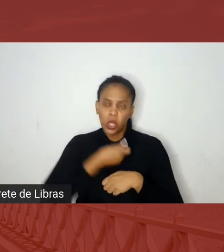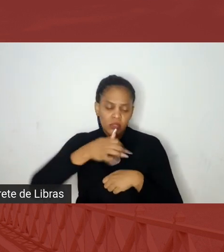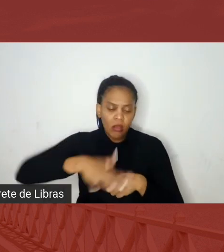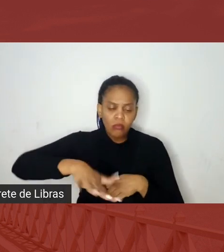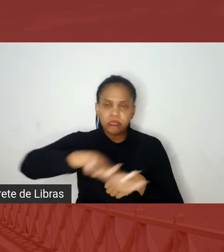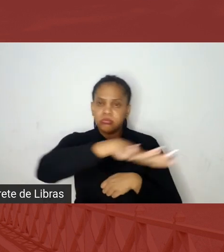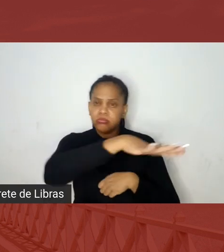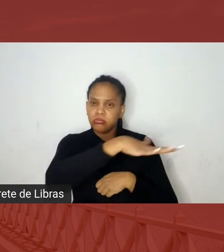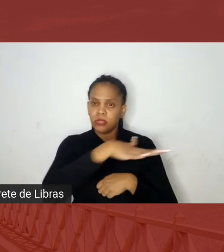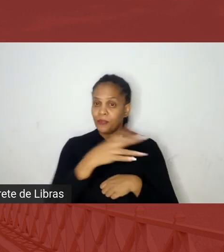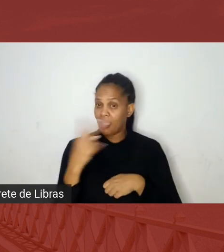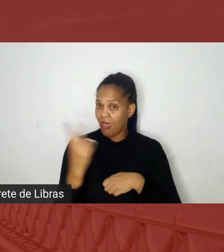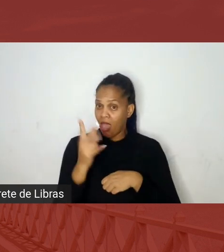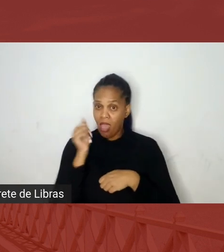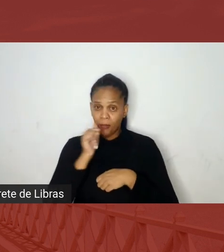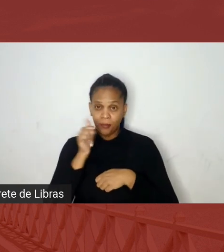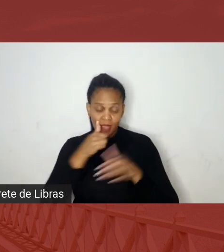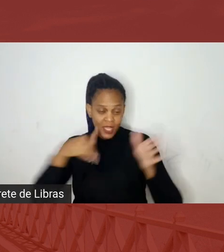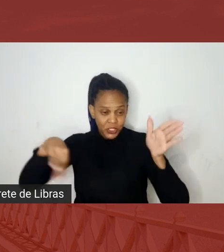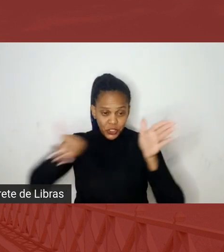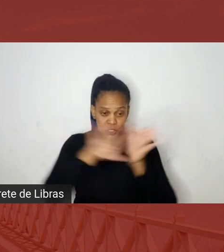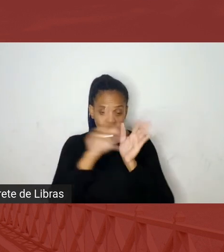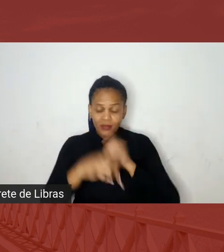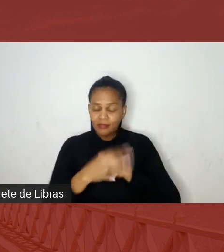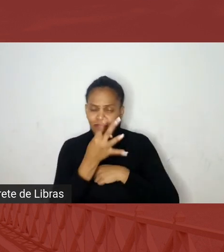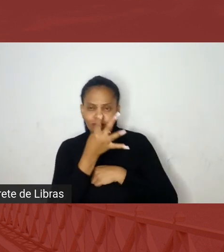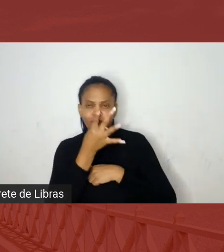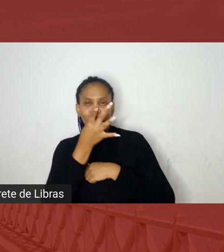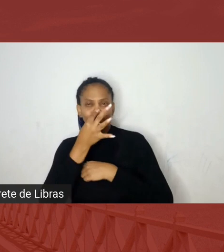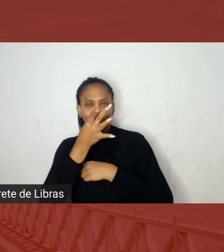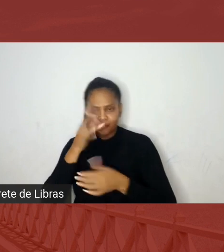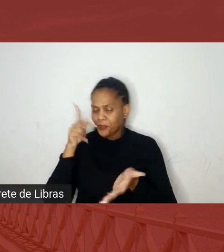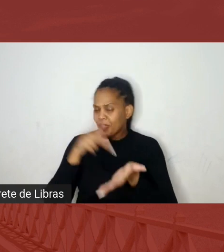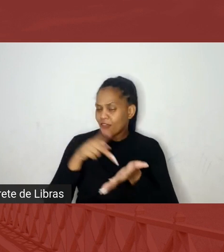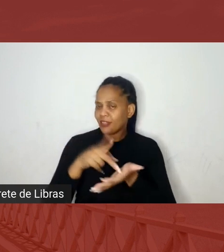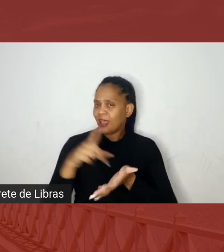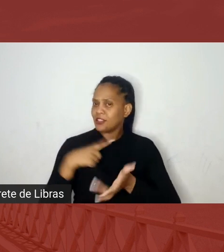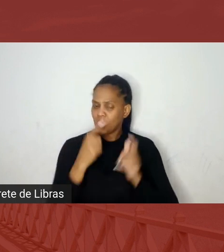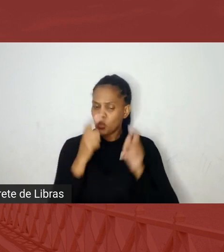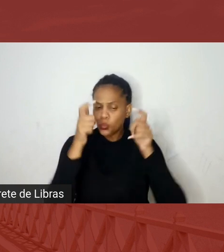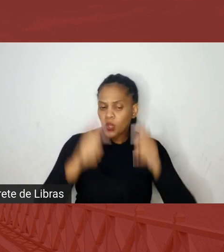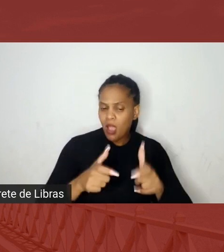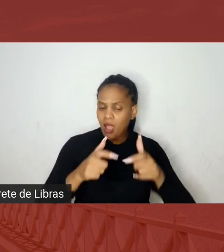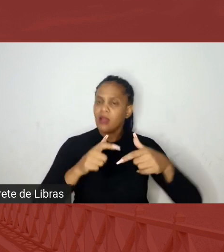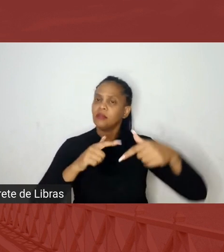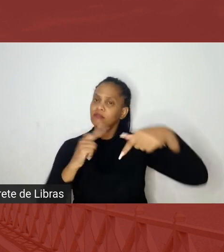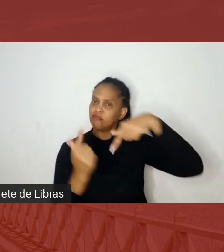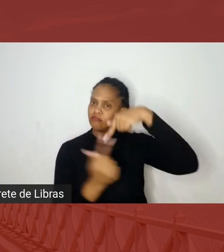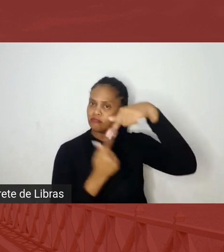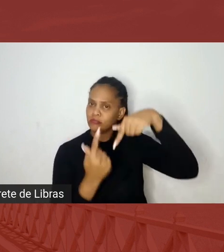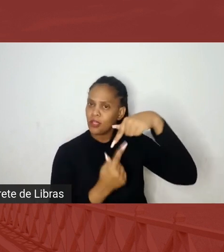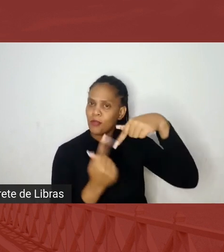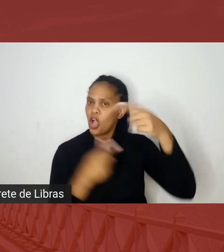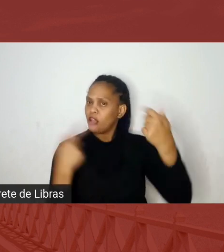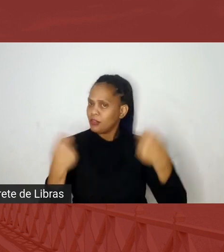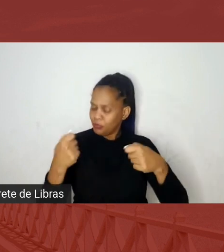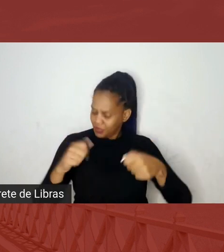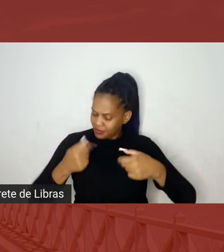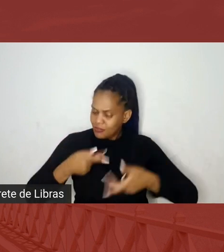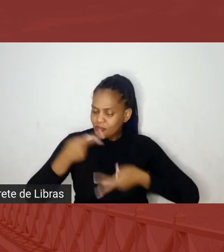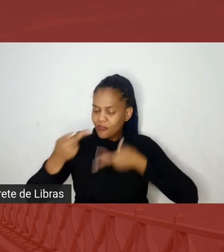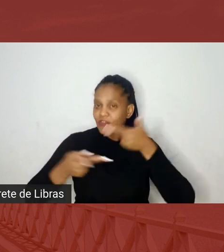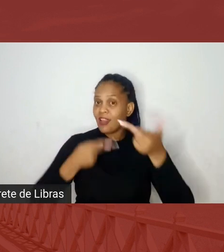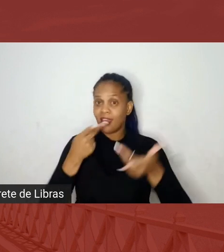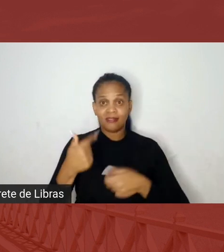chegaram aqui, elas viram que realmente tinha uma comunidade quilombola, tenho que deixar esse depoimento, que nem eu